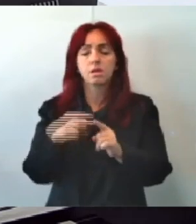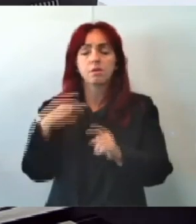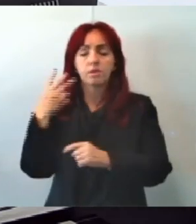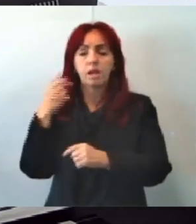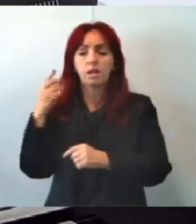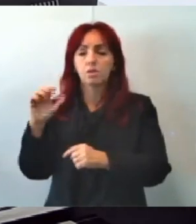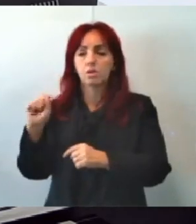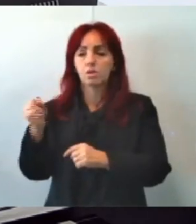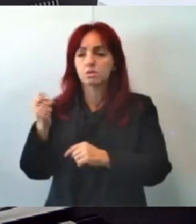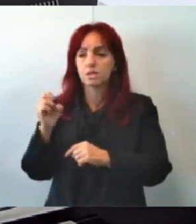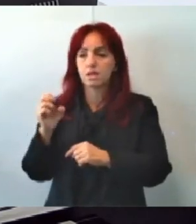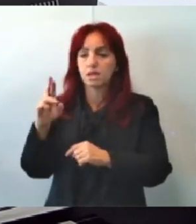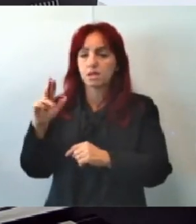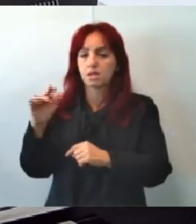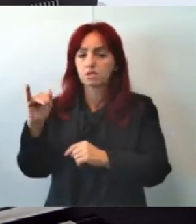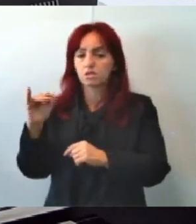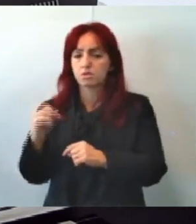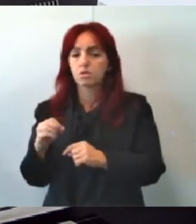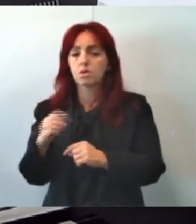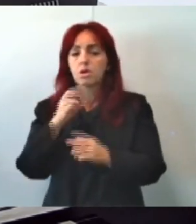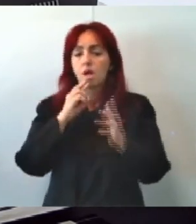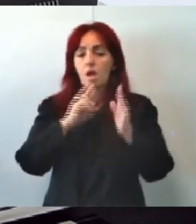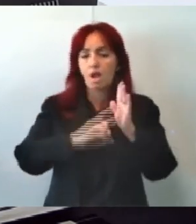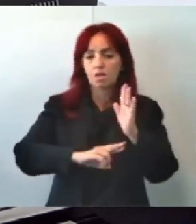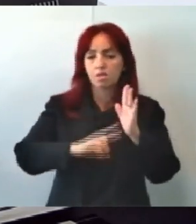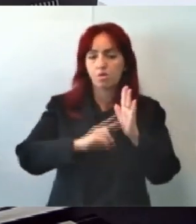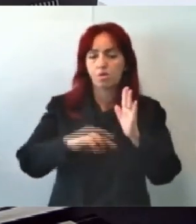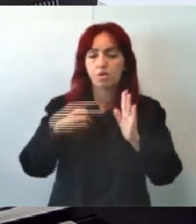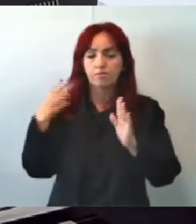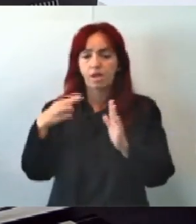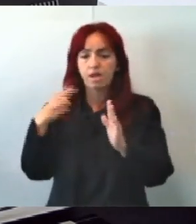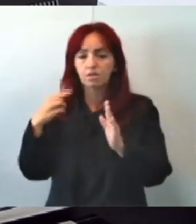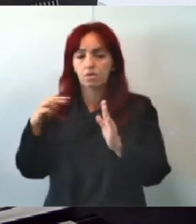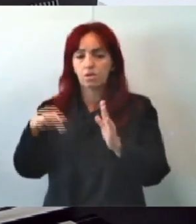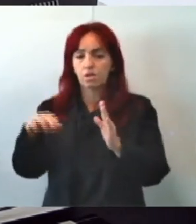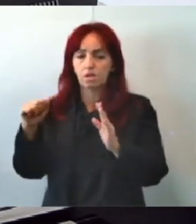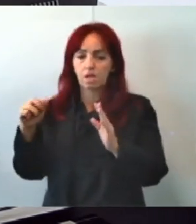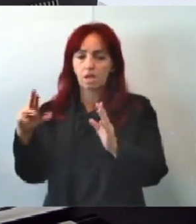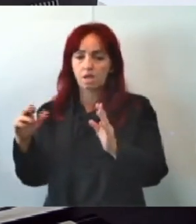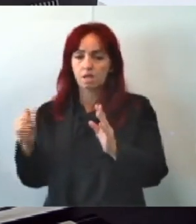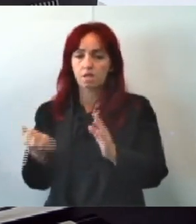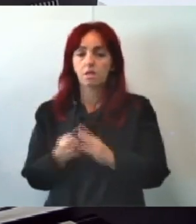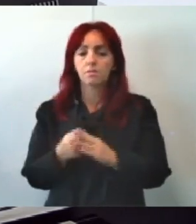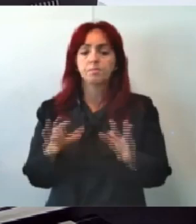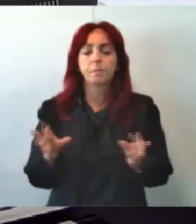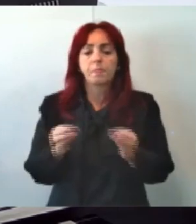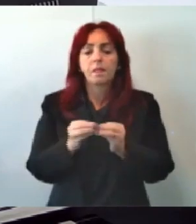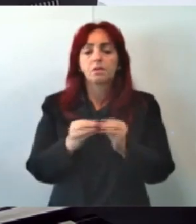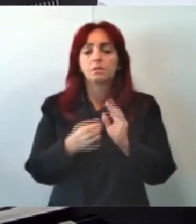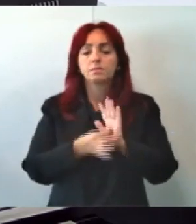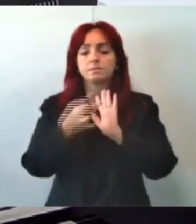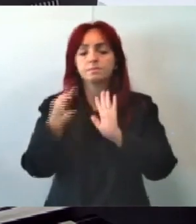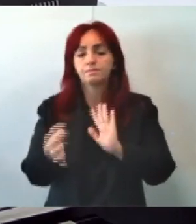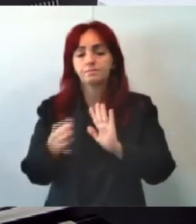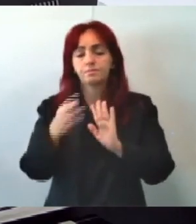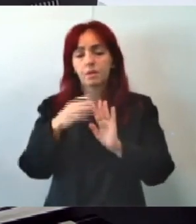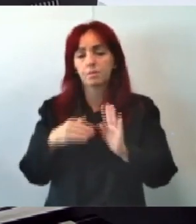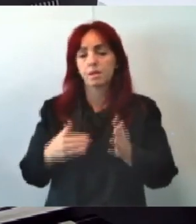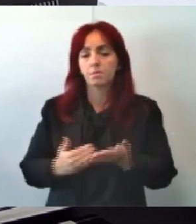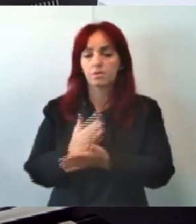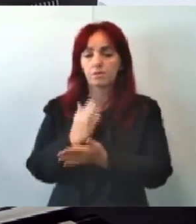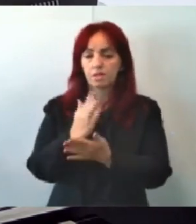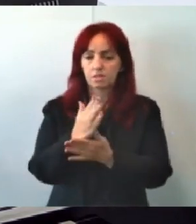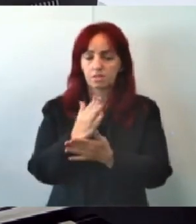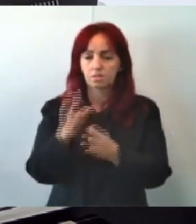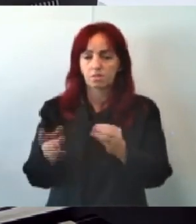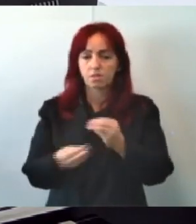Tavares A relator É a Vereadora Professora Nara A conclusão De parecer É pela aprovação Da emenda